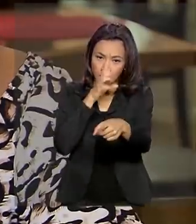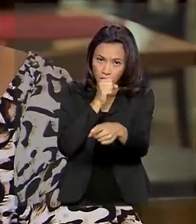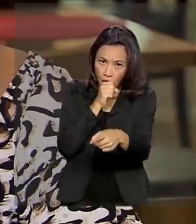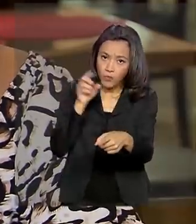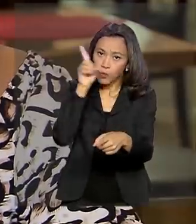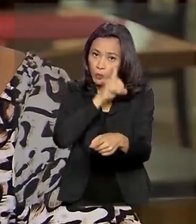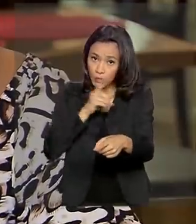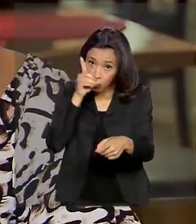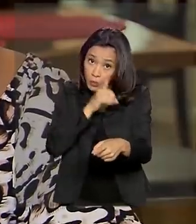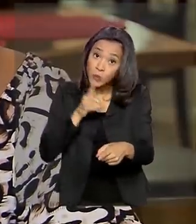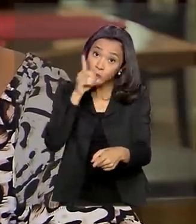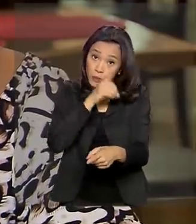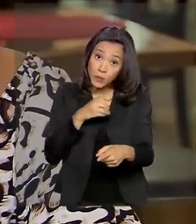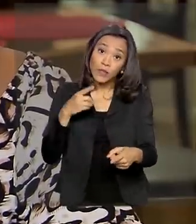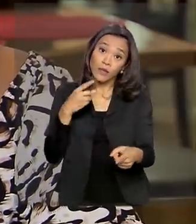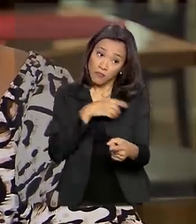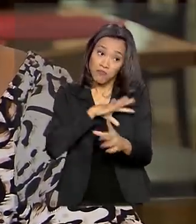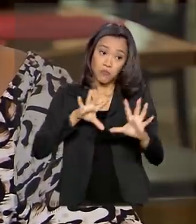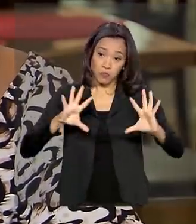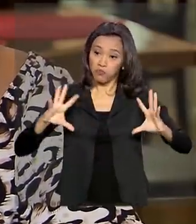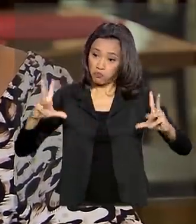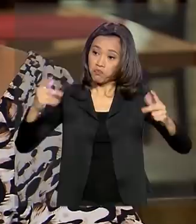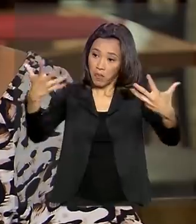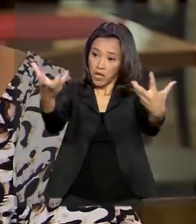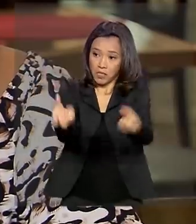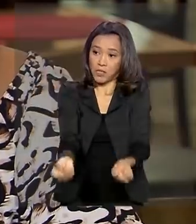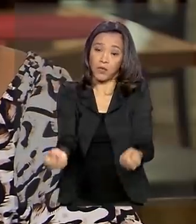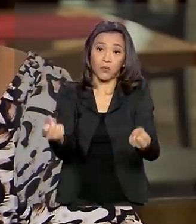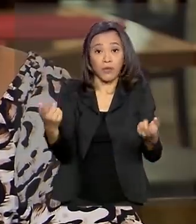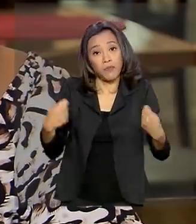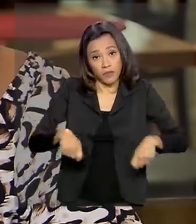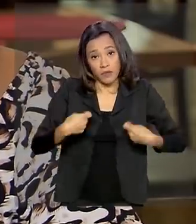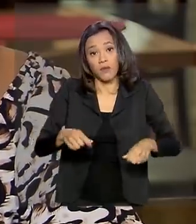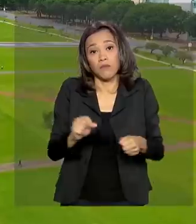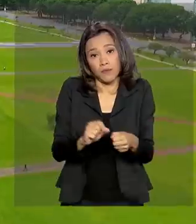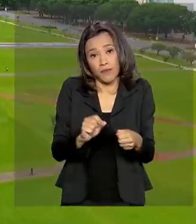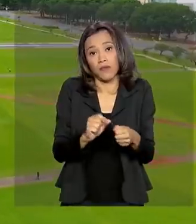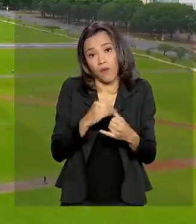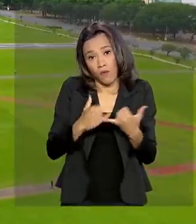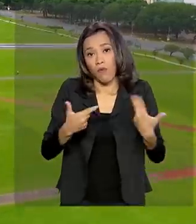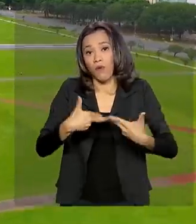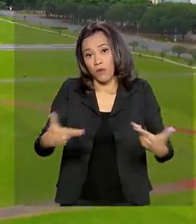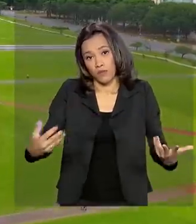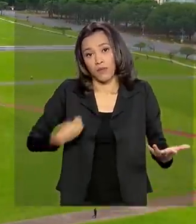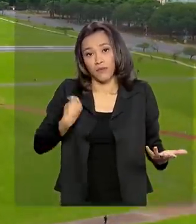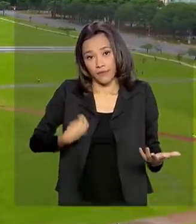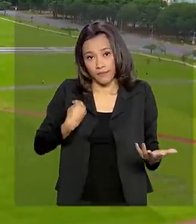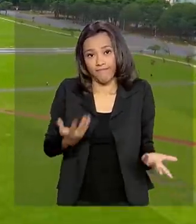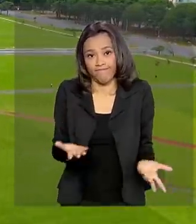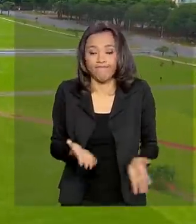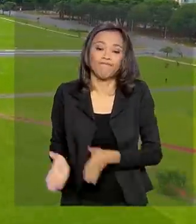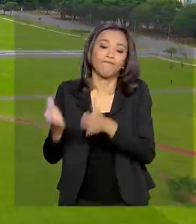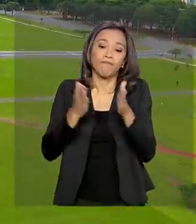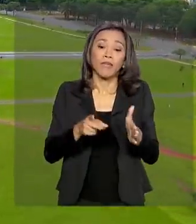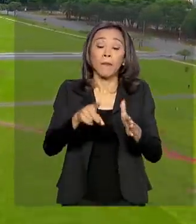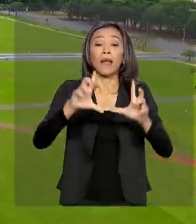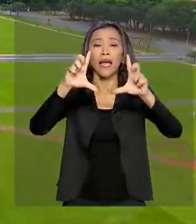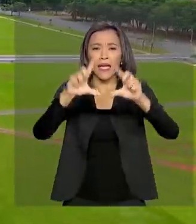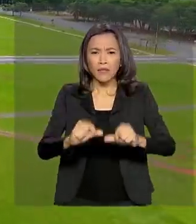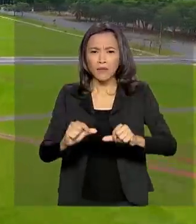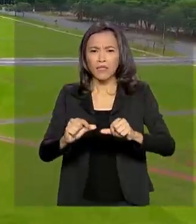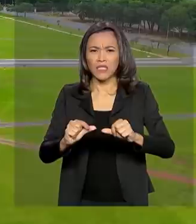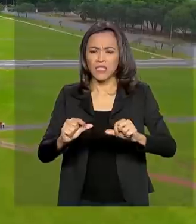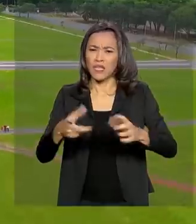aceitaram, até porque a gente tem que fazer alguma coisa para sobreviver a essa crise. Para reduzir os impactos da pandemia do novo